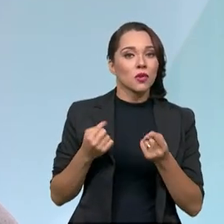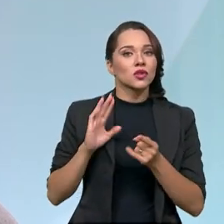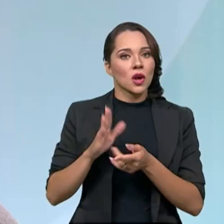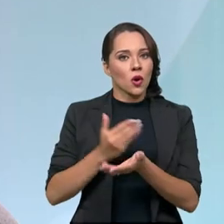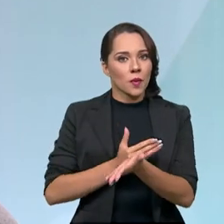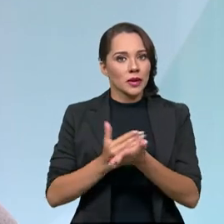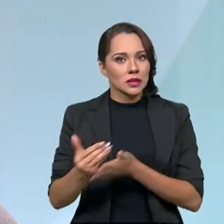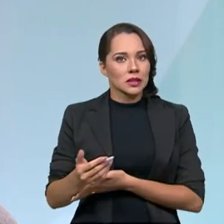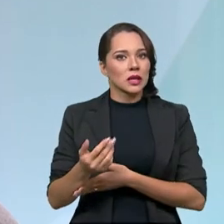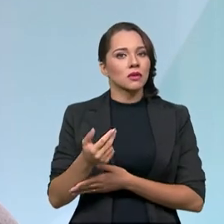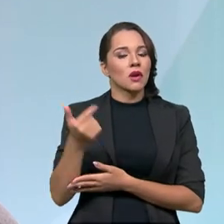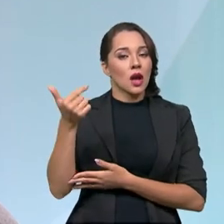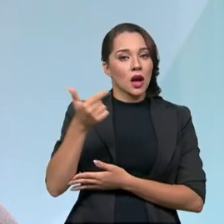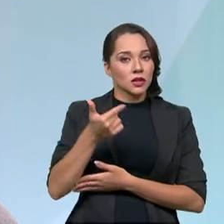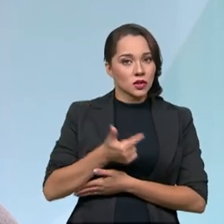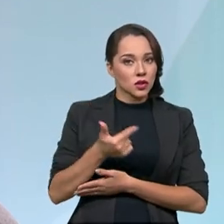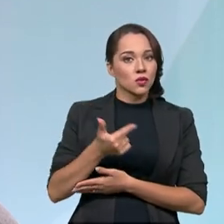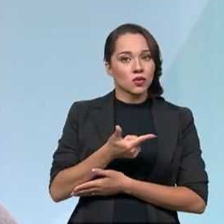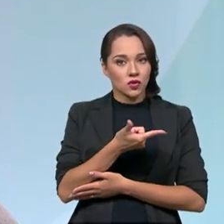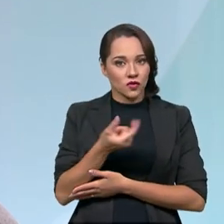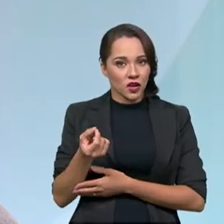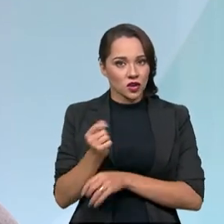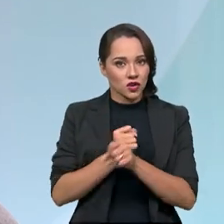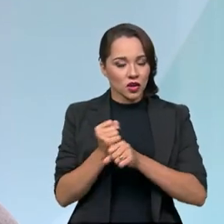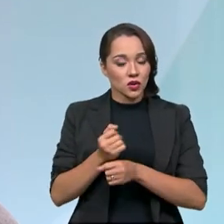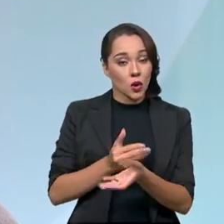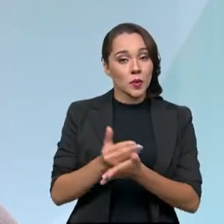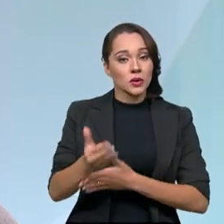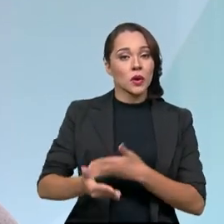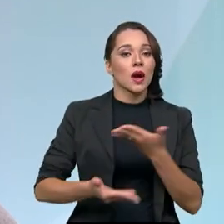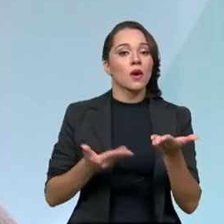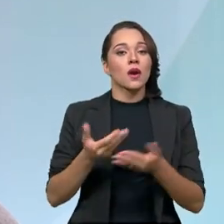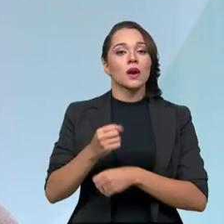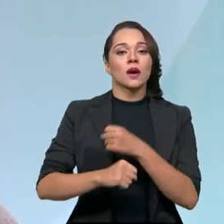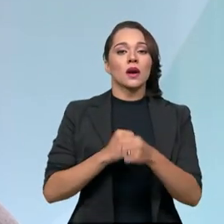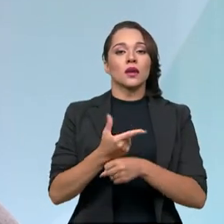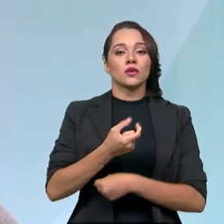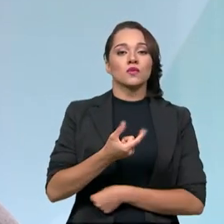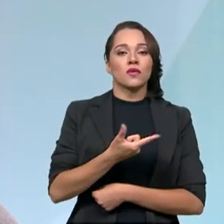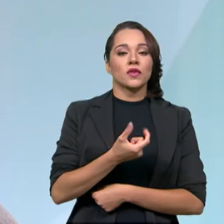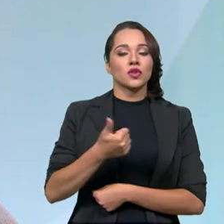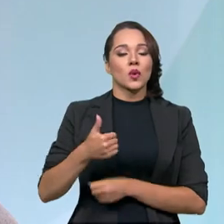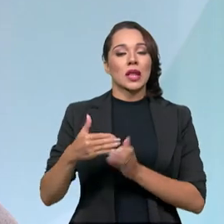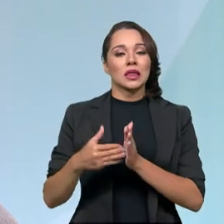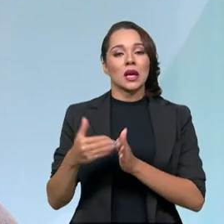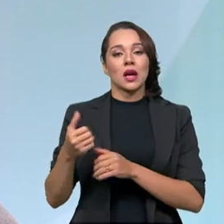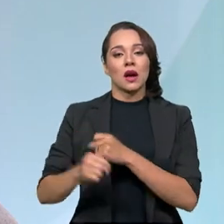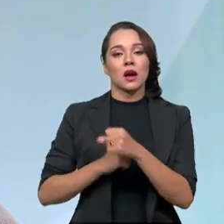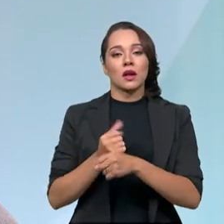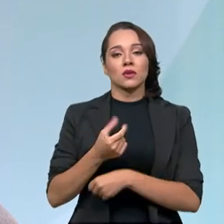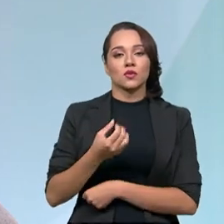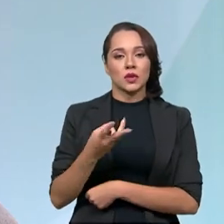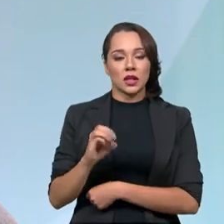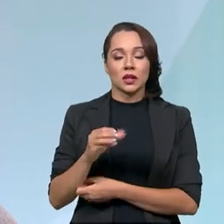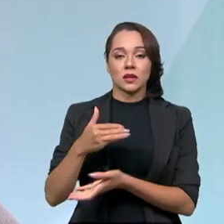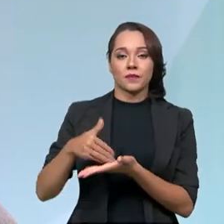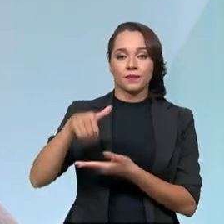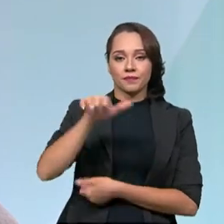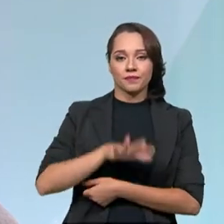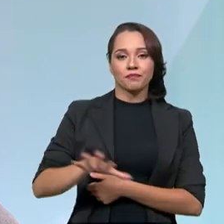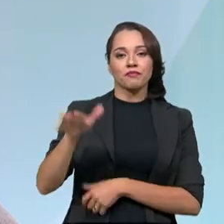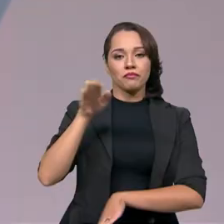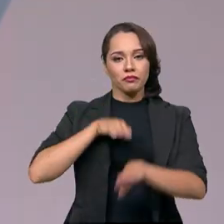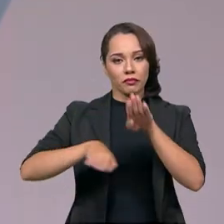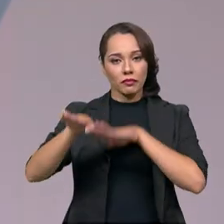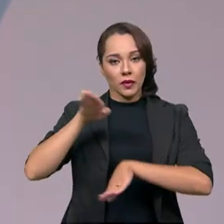já início à segunda década, que foi, que iniciou agora em 2021 e vai a 2030, então, a Secretaria Nacional de Trânsito, na época